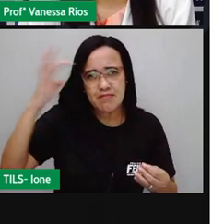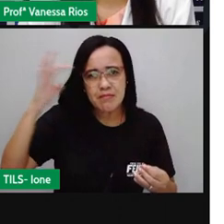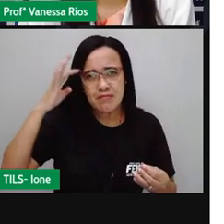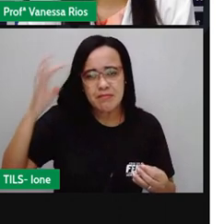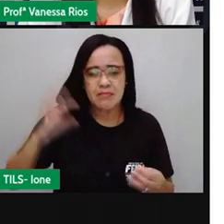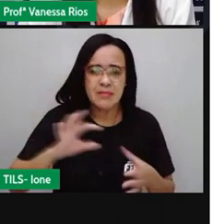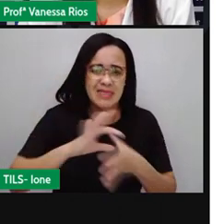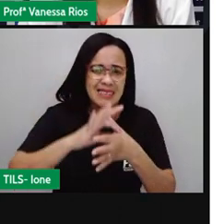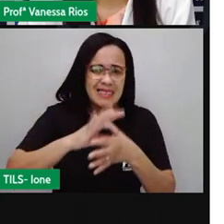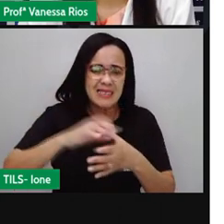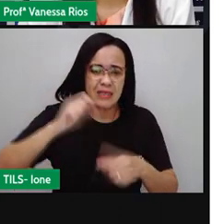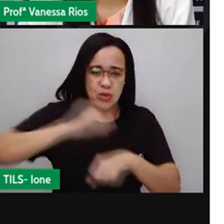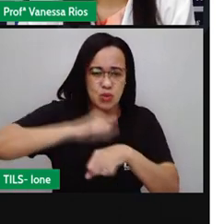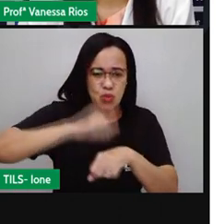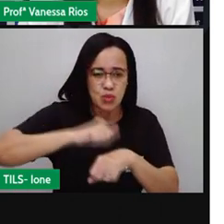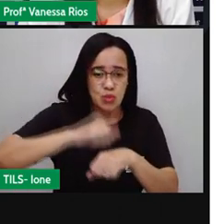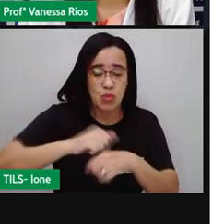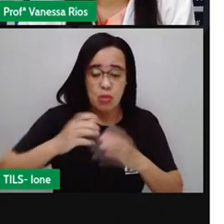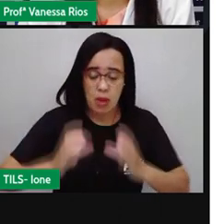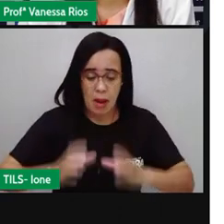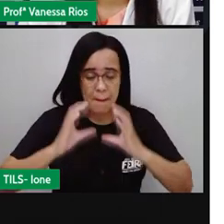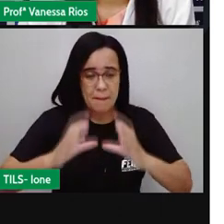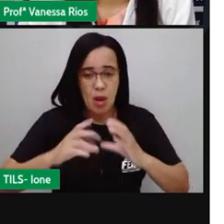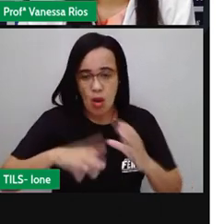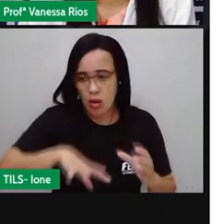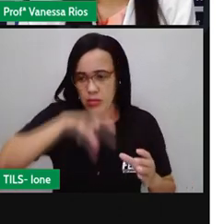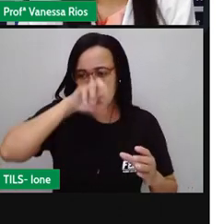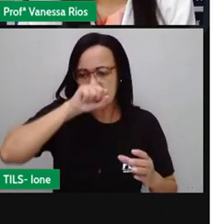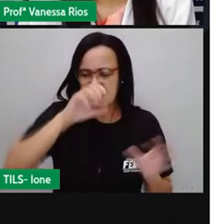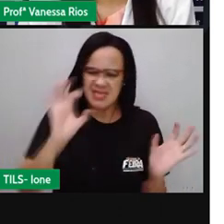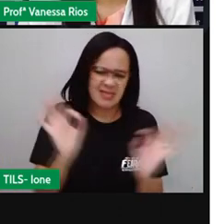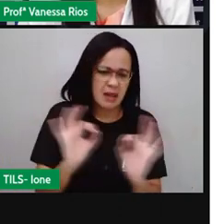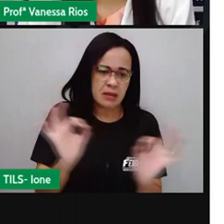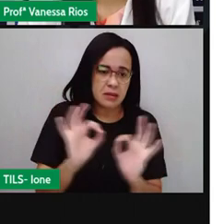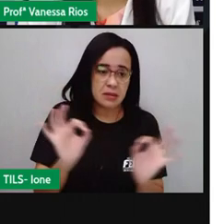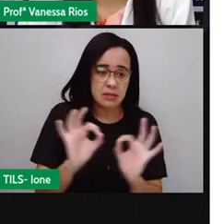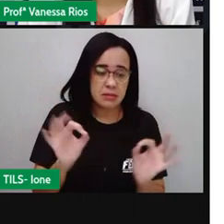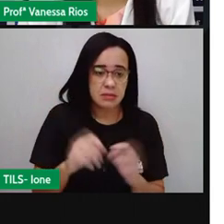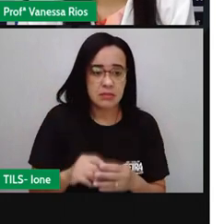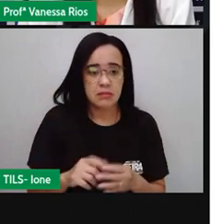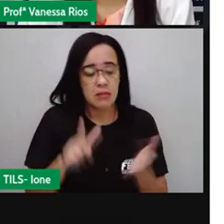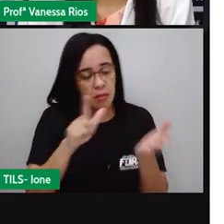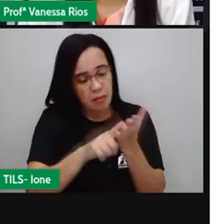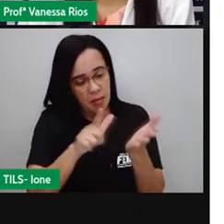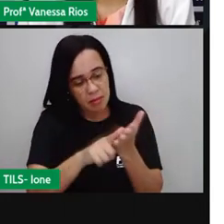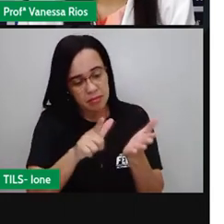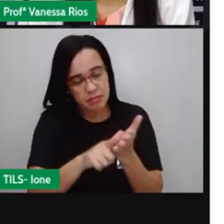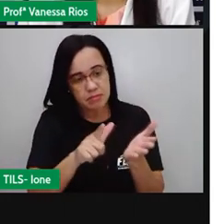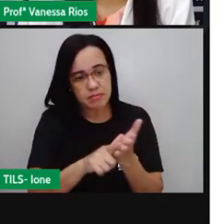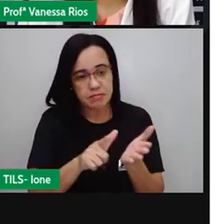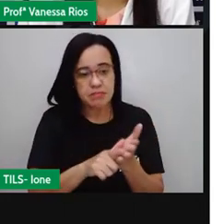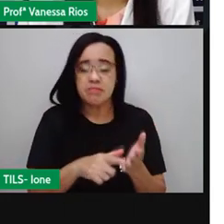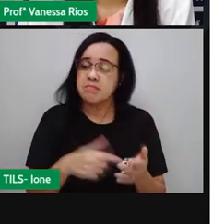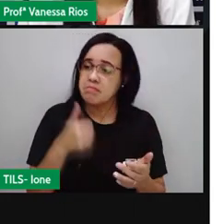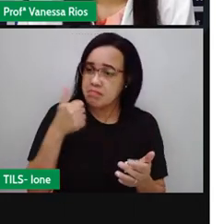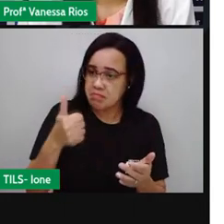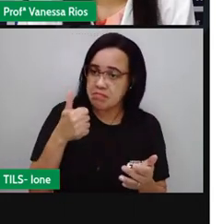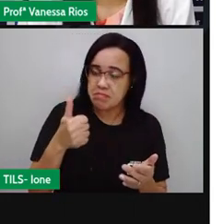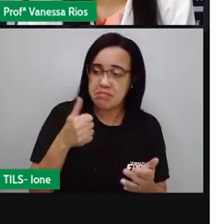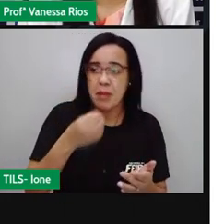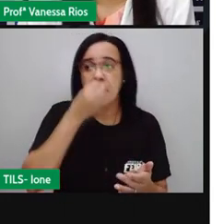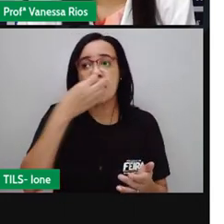A bola cheirava a nada. Talvez um manual de instrução fosse uma boa ideia, pensou,